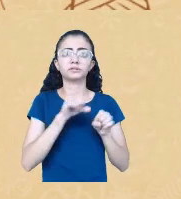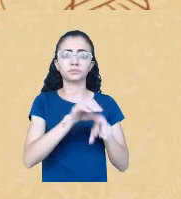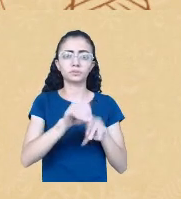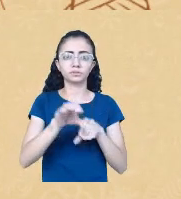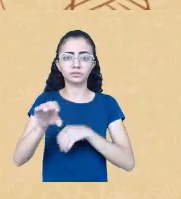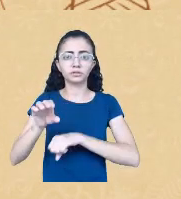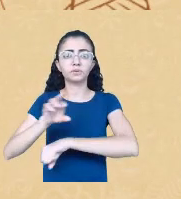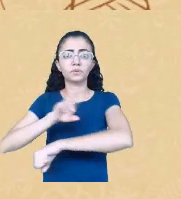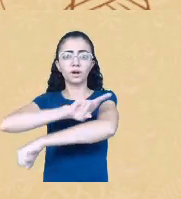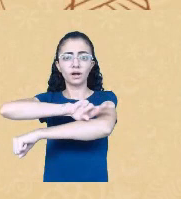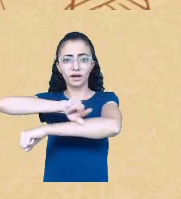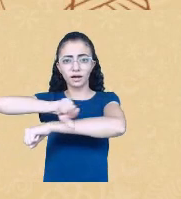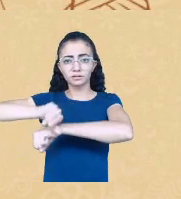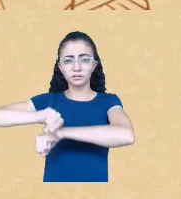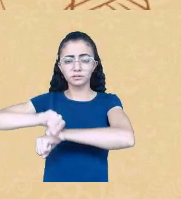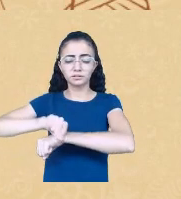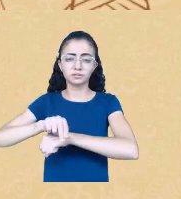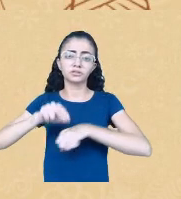Odelord,